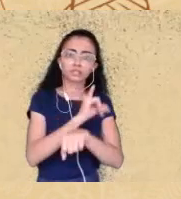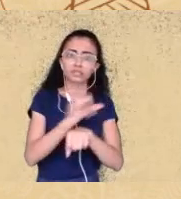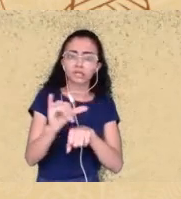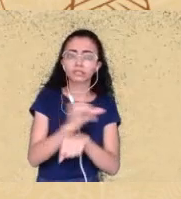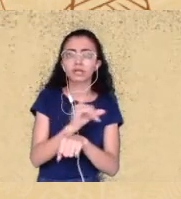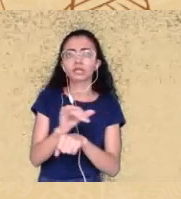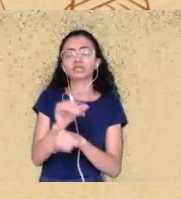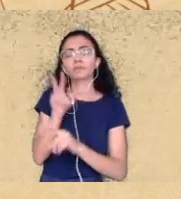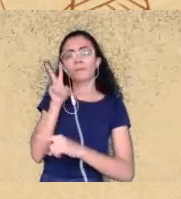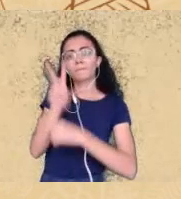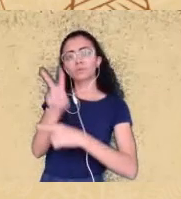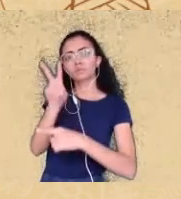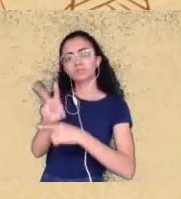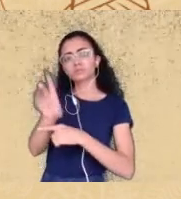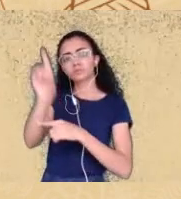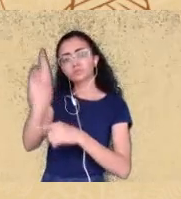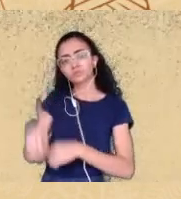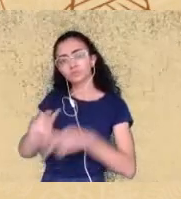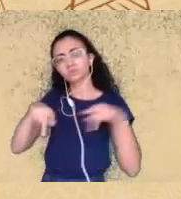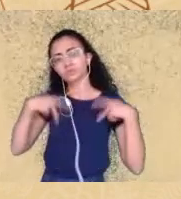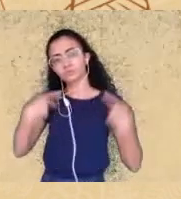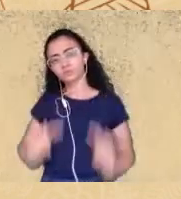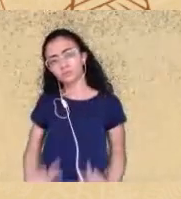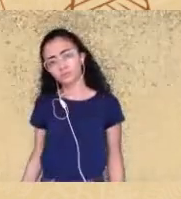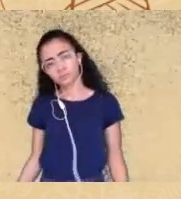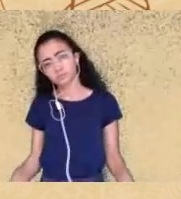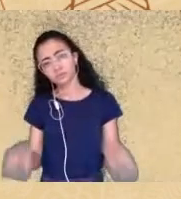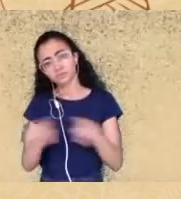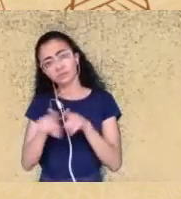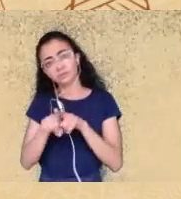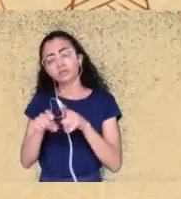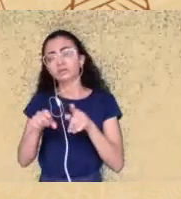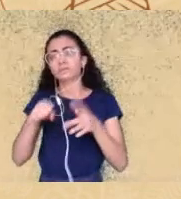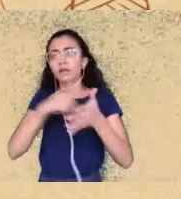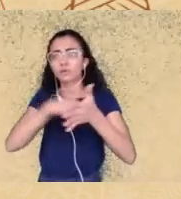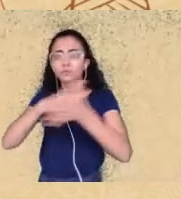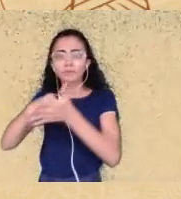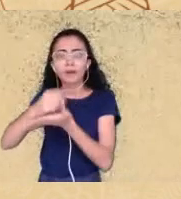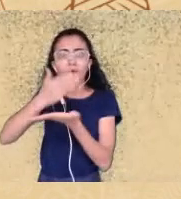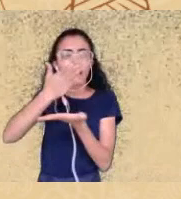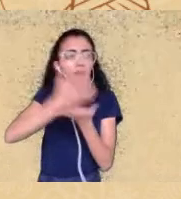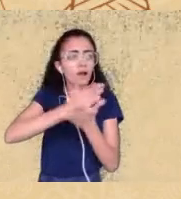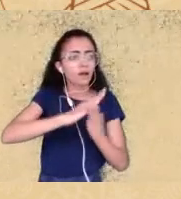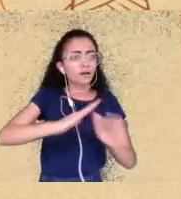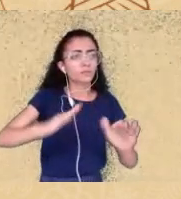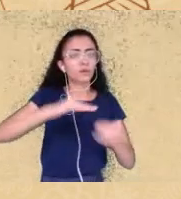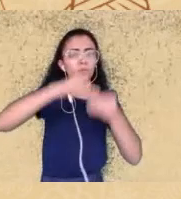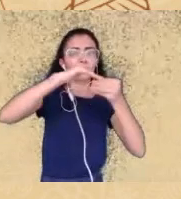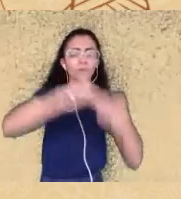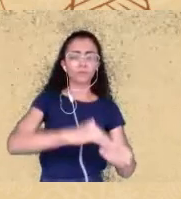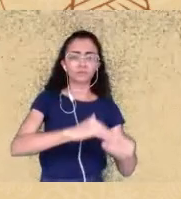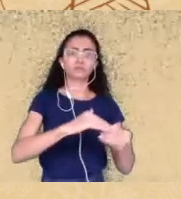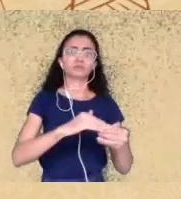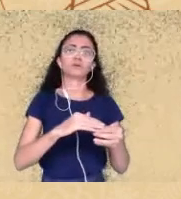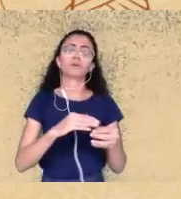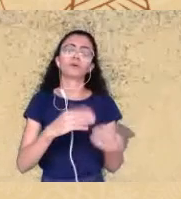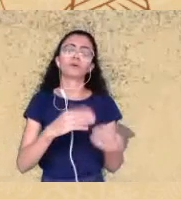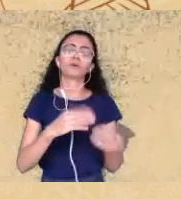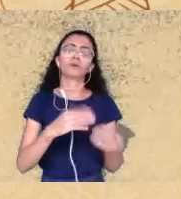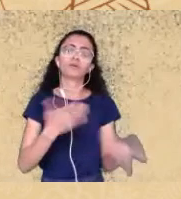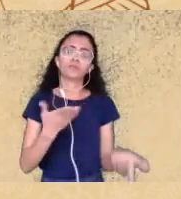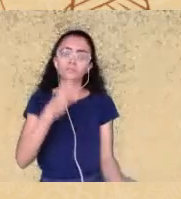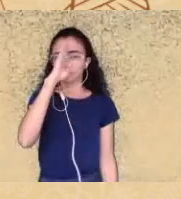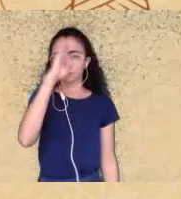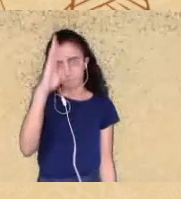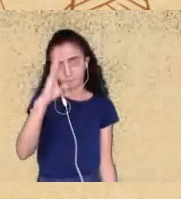enfrentamento a todas as modalidades de dominação entre elas com destaque ao racismo né então